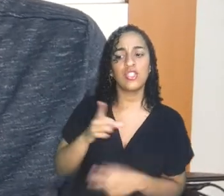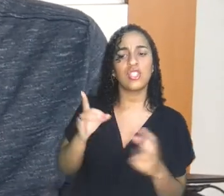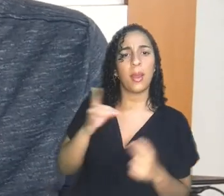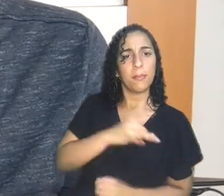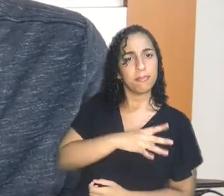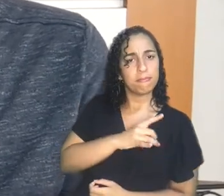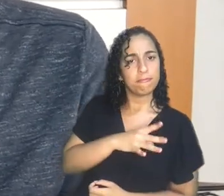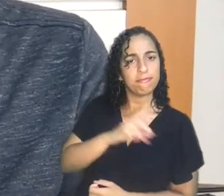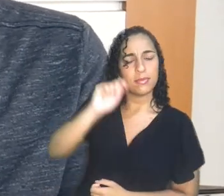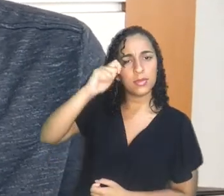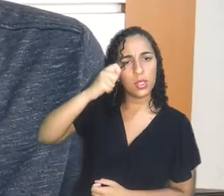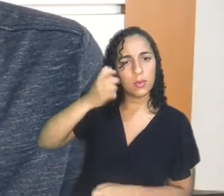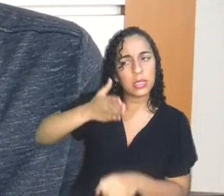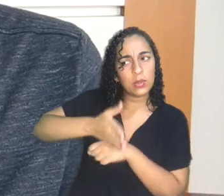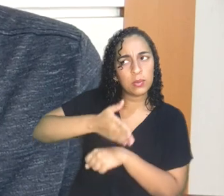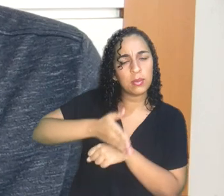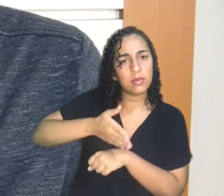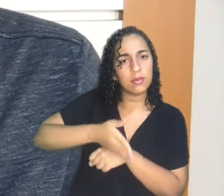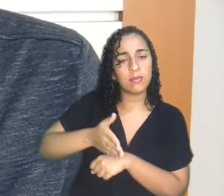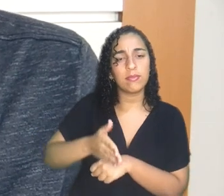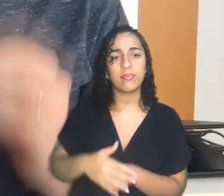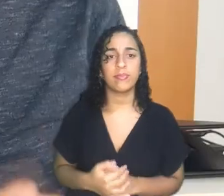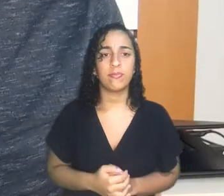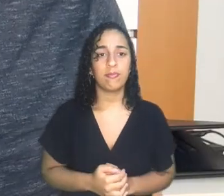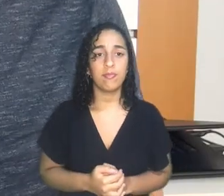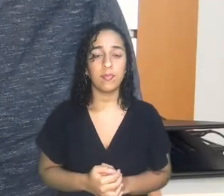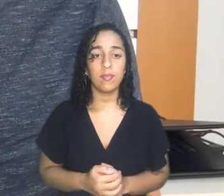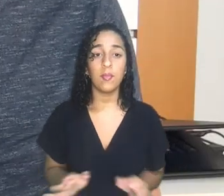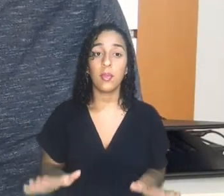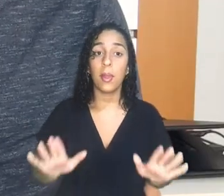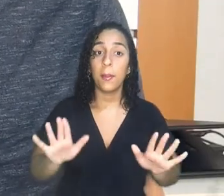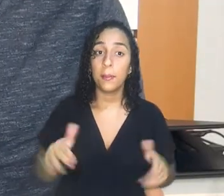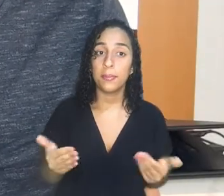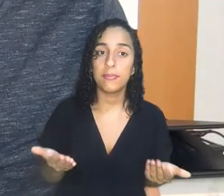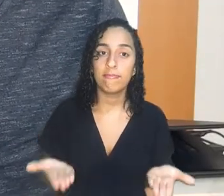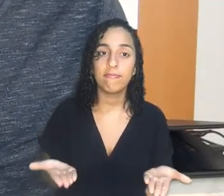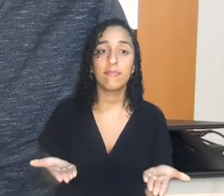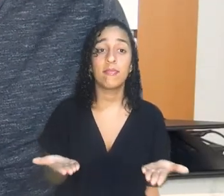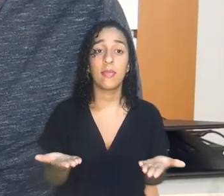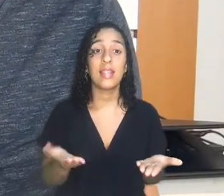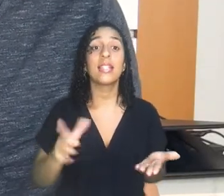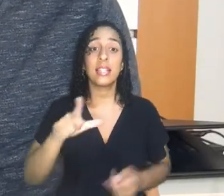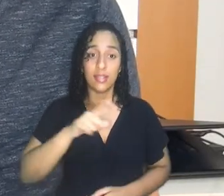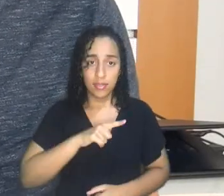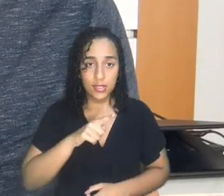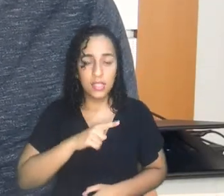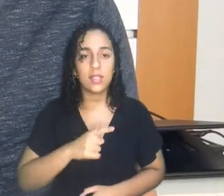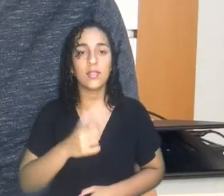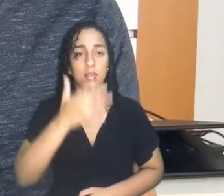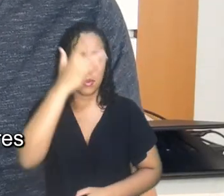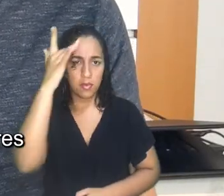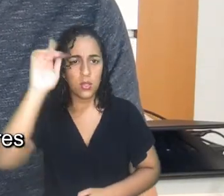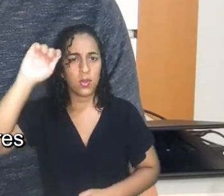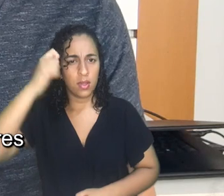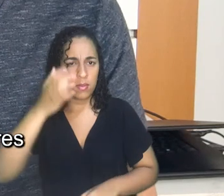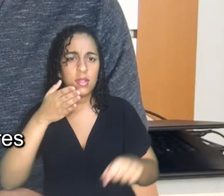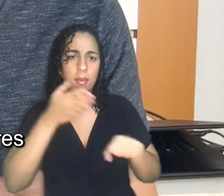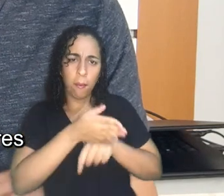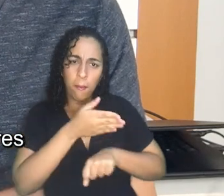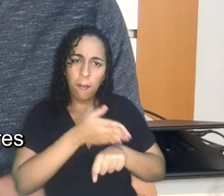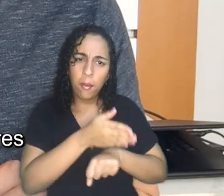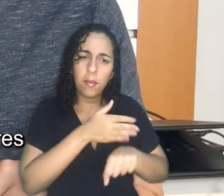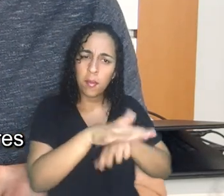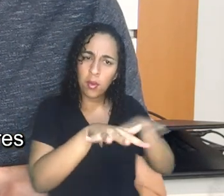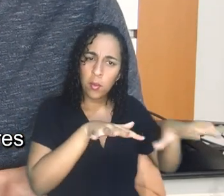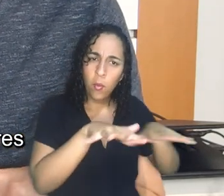participação da população negra nos movimentos de emancipação. De qualquer forma, é inegável que existiram pessoas negras, sim, que participaram